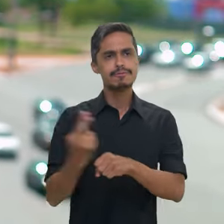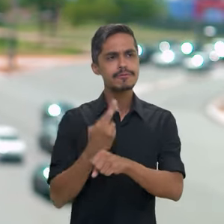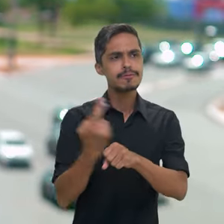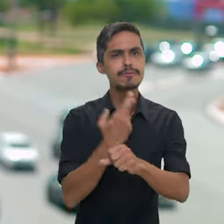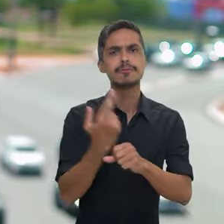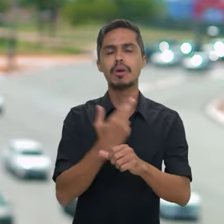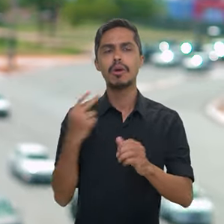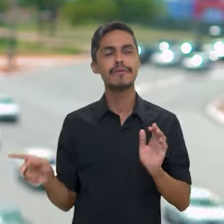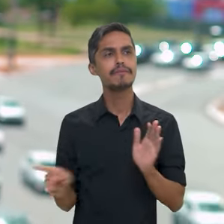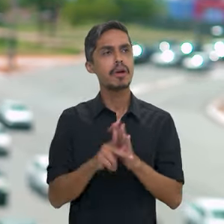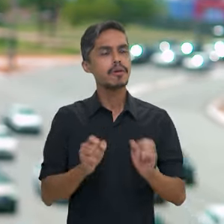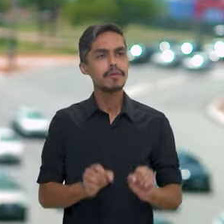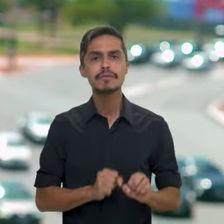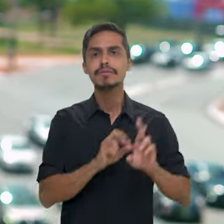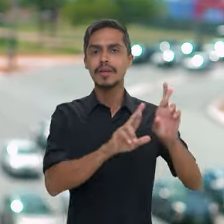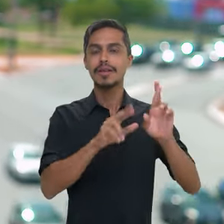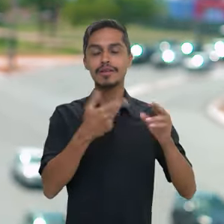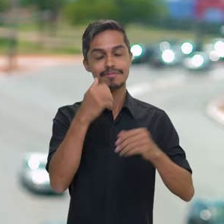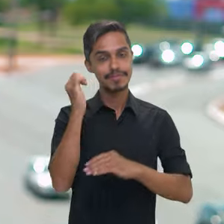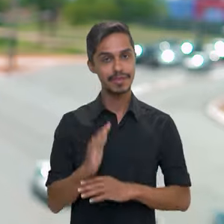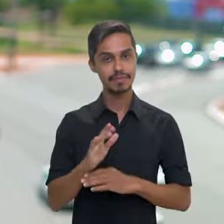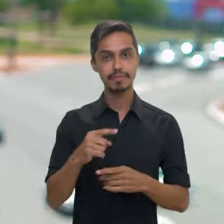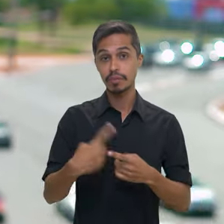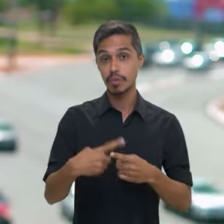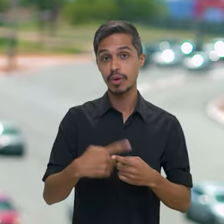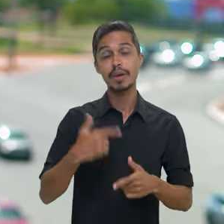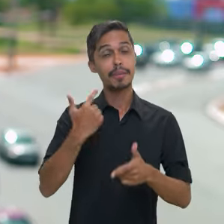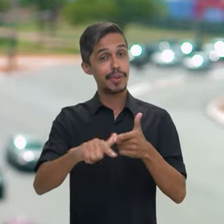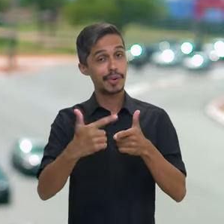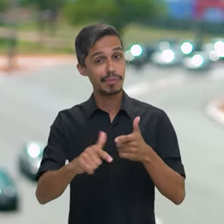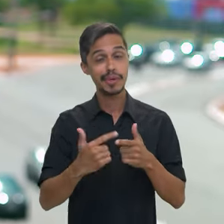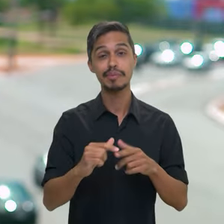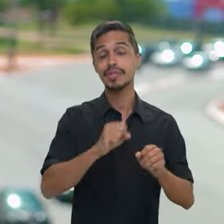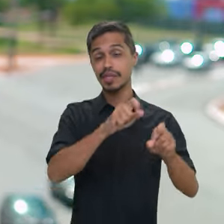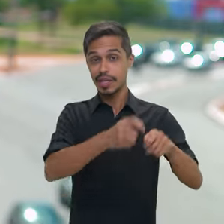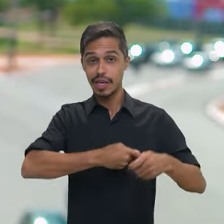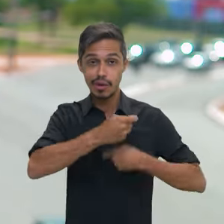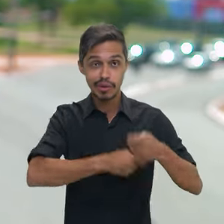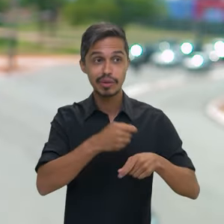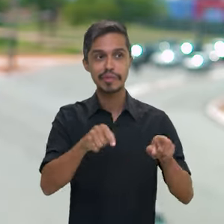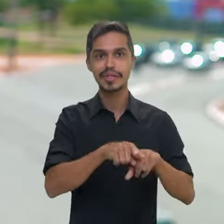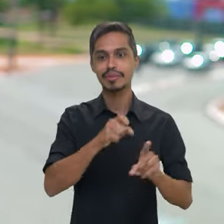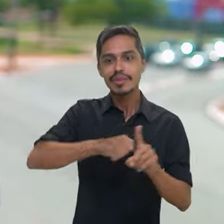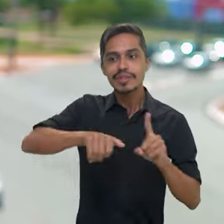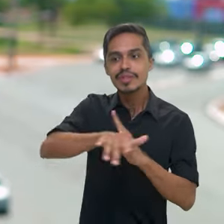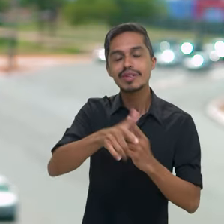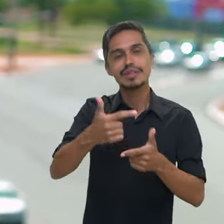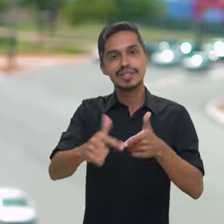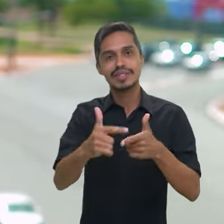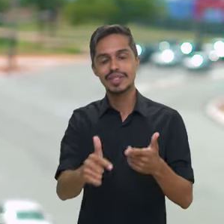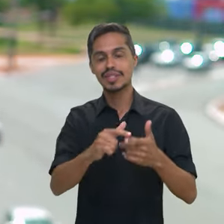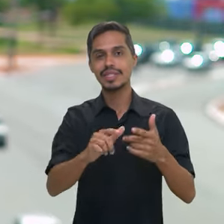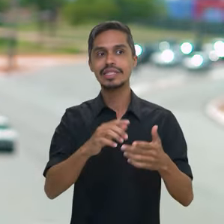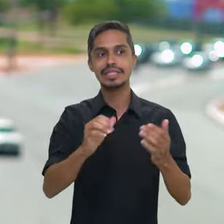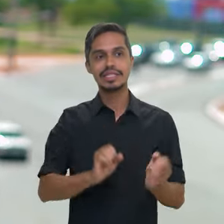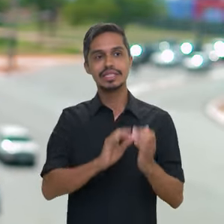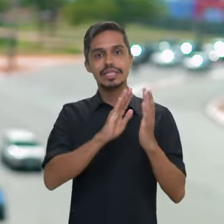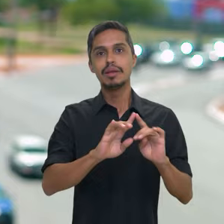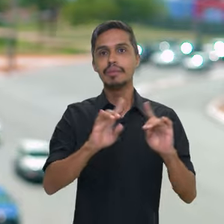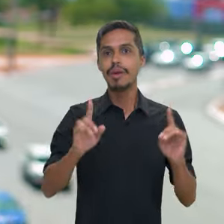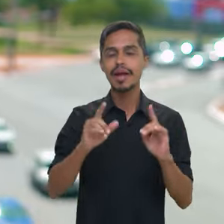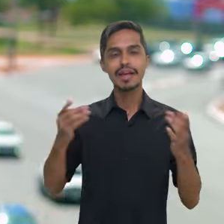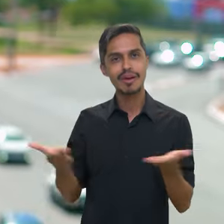esperança para o Brasil. Após enfrentar desafios econômicos e sociais significativos, este ano trouxe um ar de